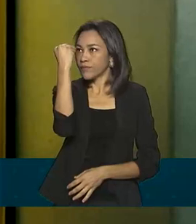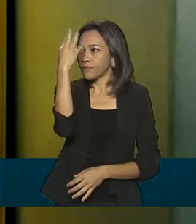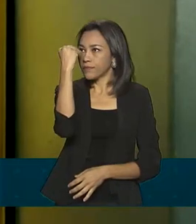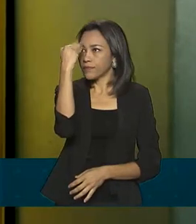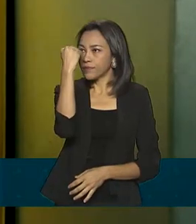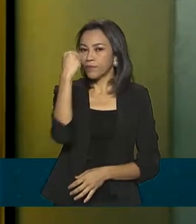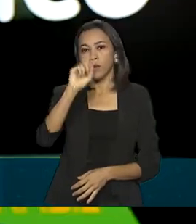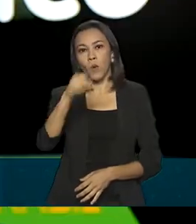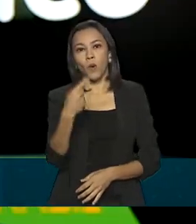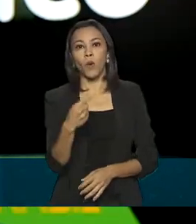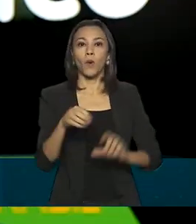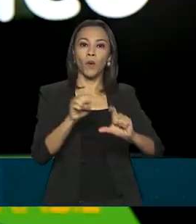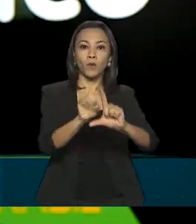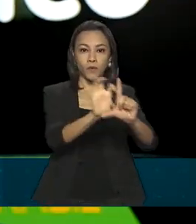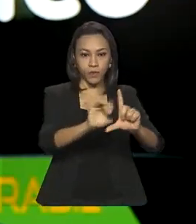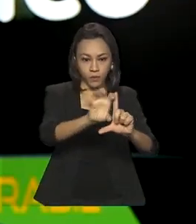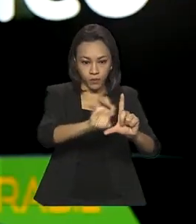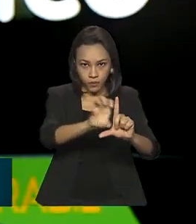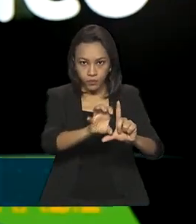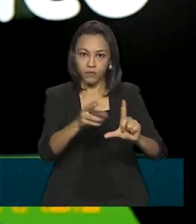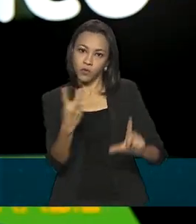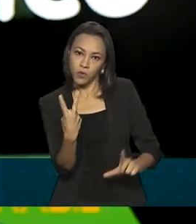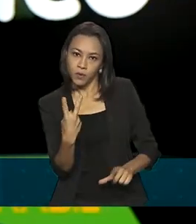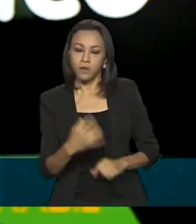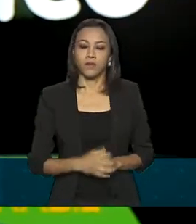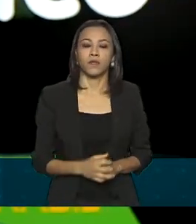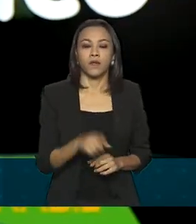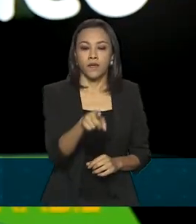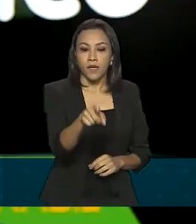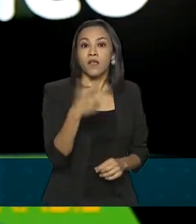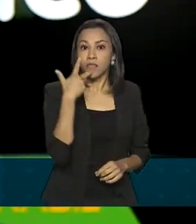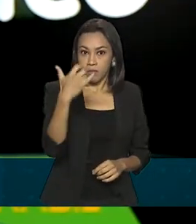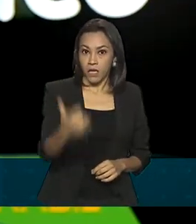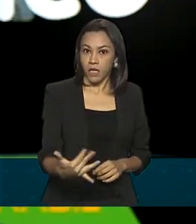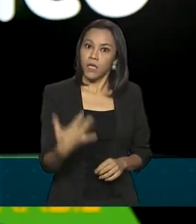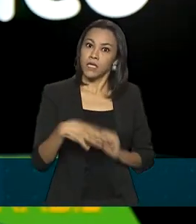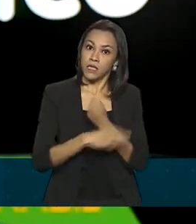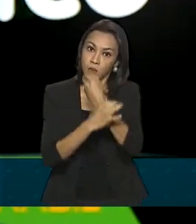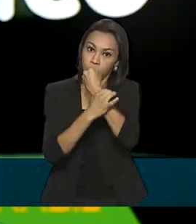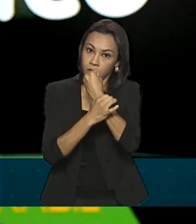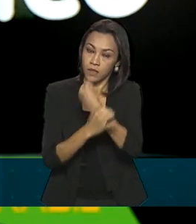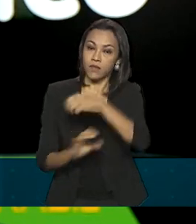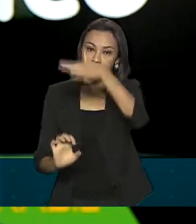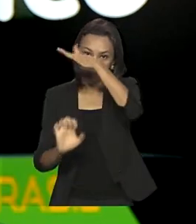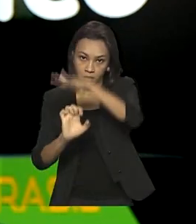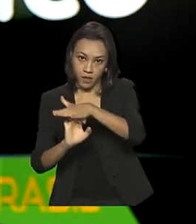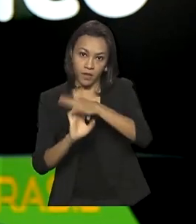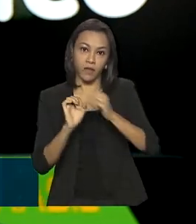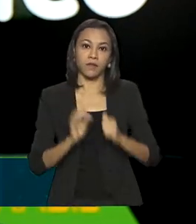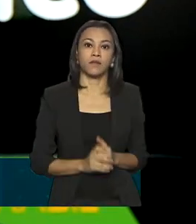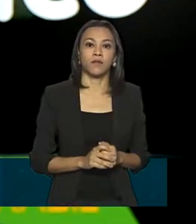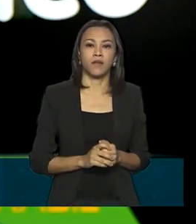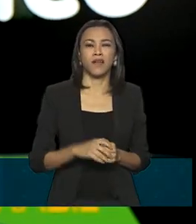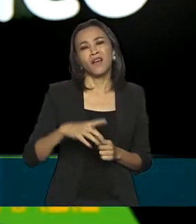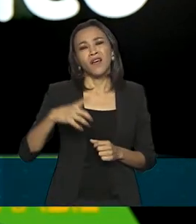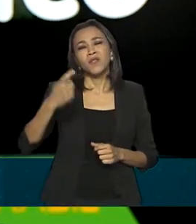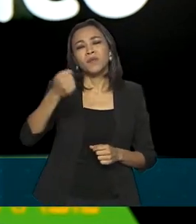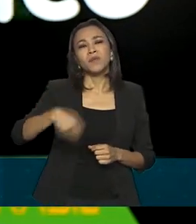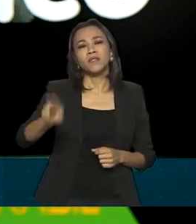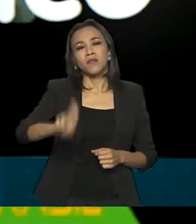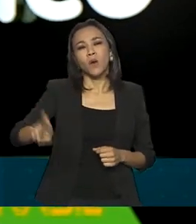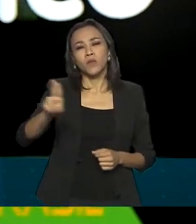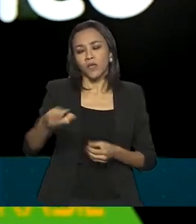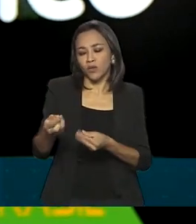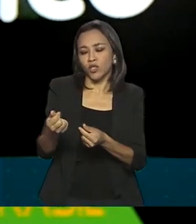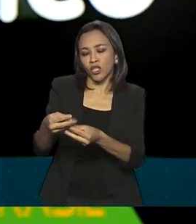ou QR Code. Tais como um todo, muito mais segurança para as empresas porque reduz o dinheiro a bordo, além de